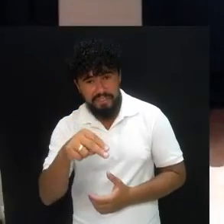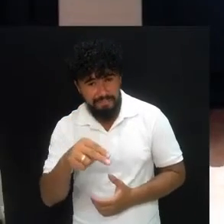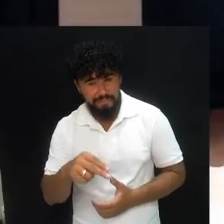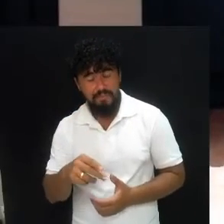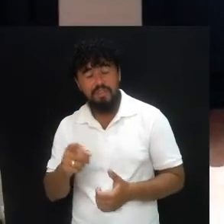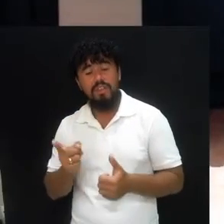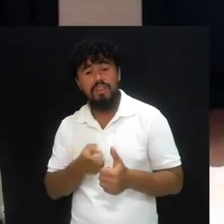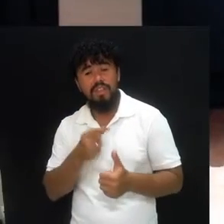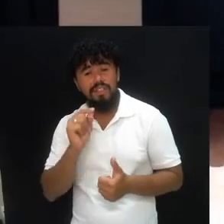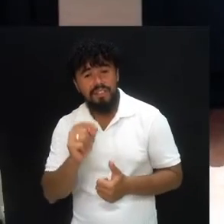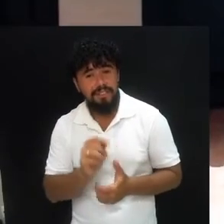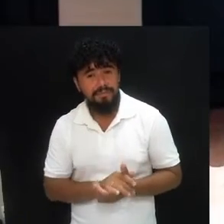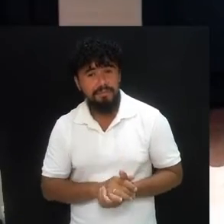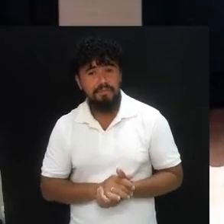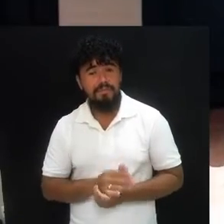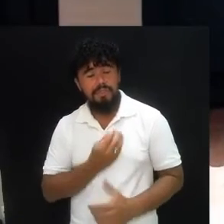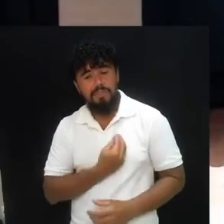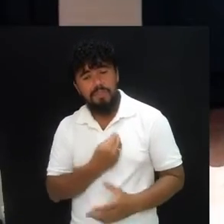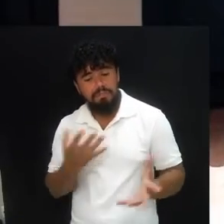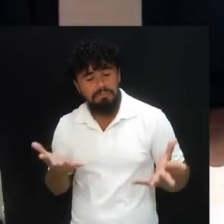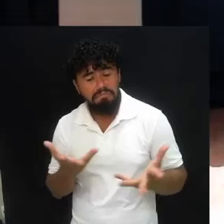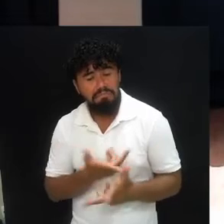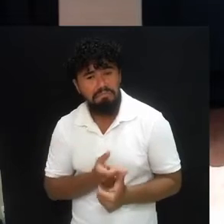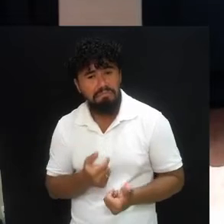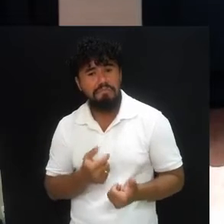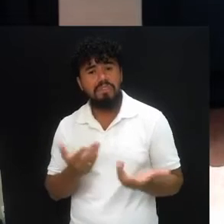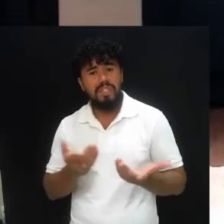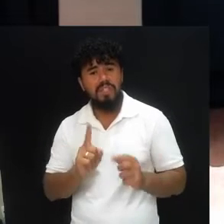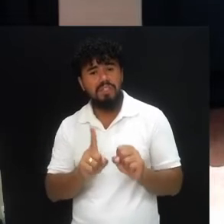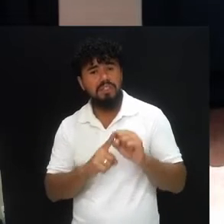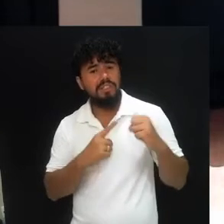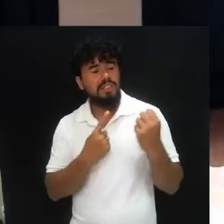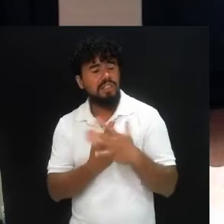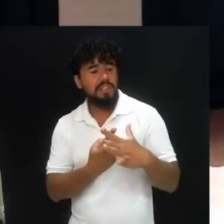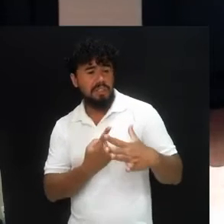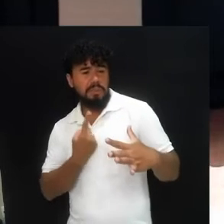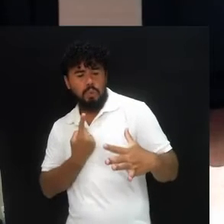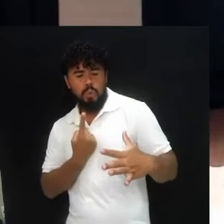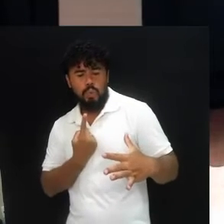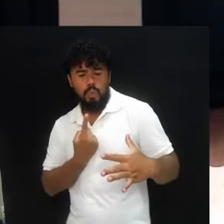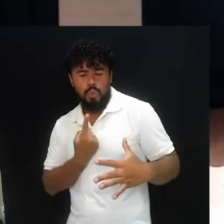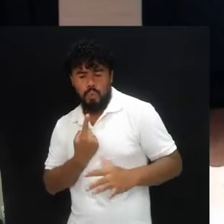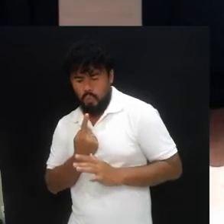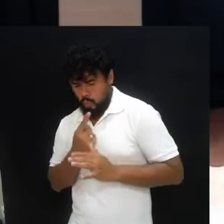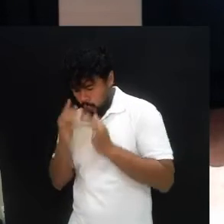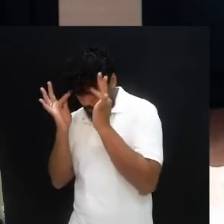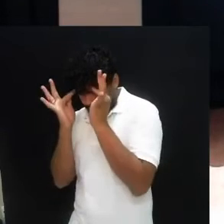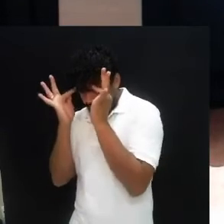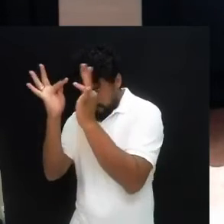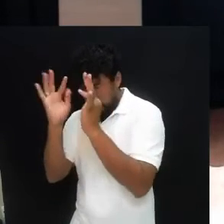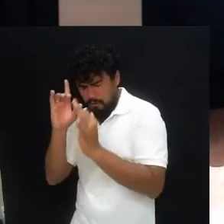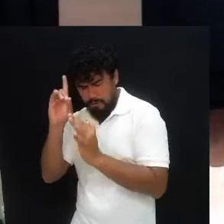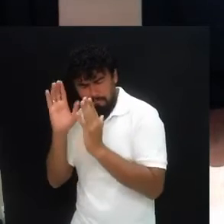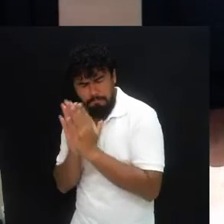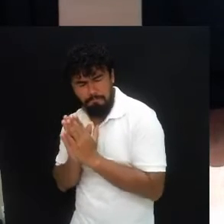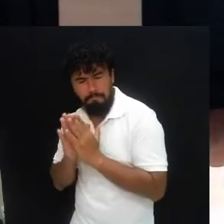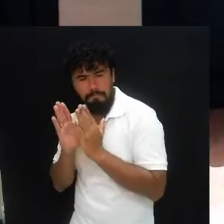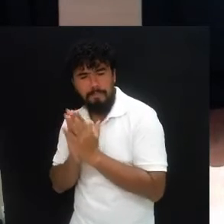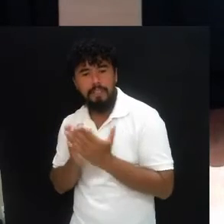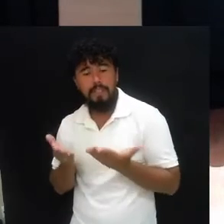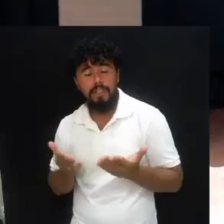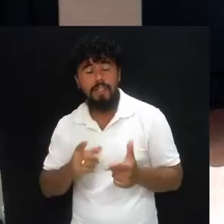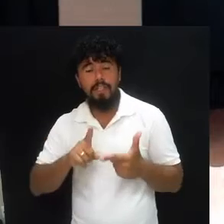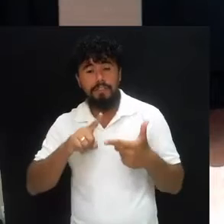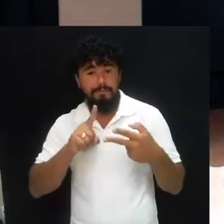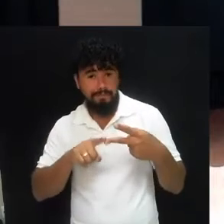lugar, ele viveu em excelência diante do confinamento, porque ele foi fiel. E isso faz toda a diferença. Em